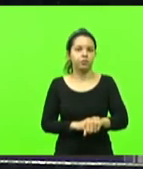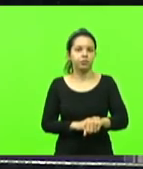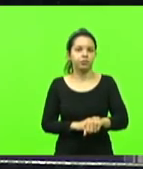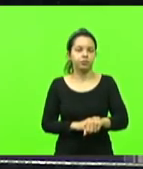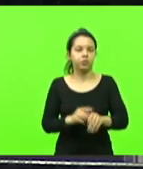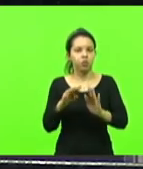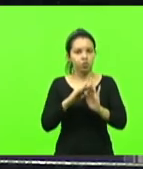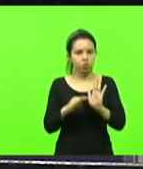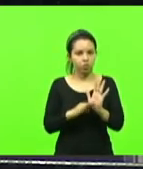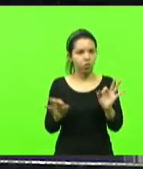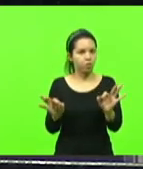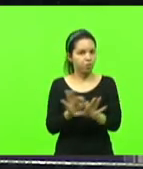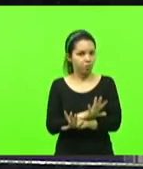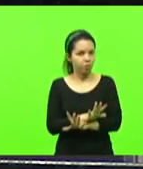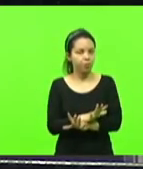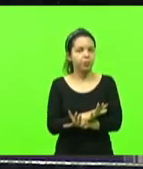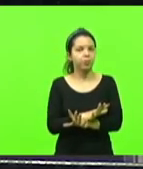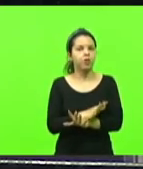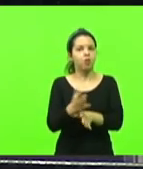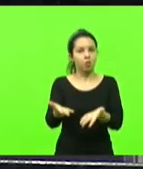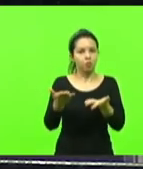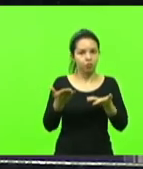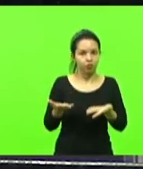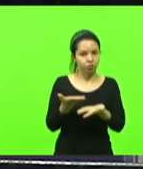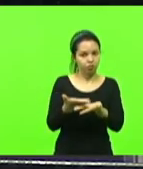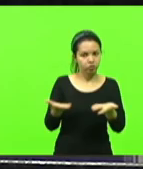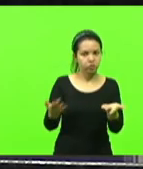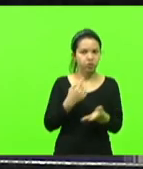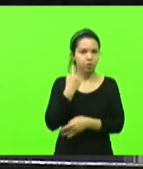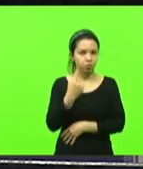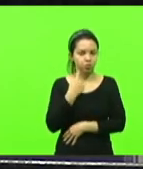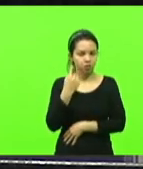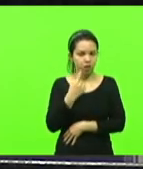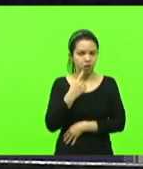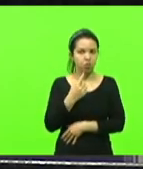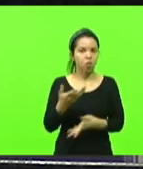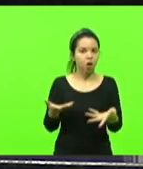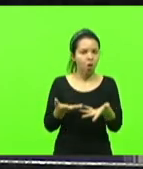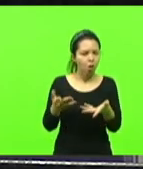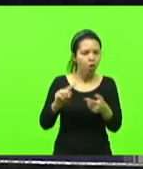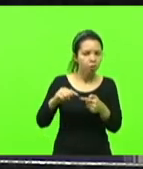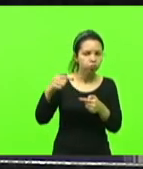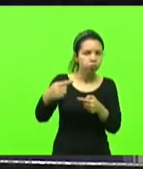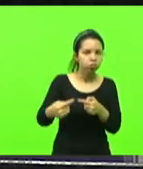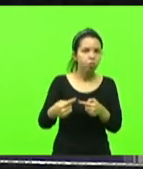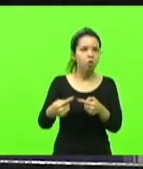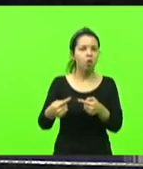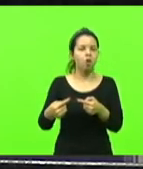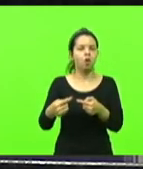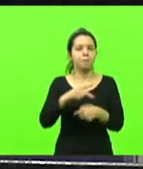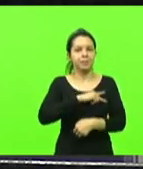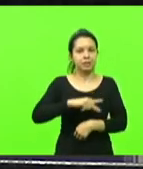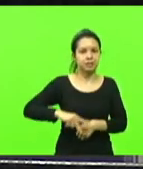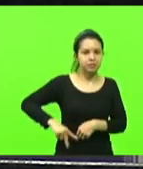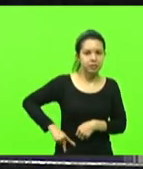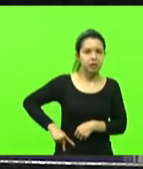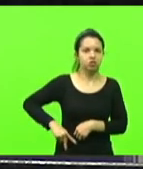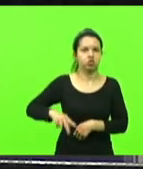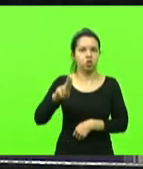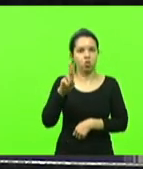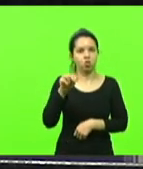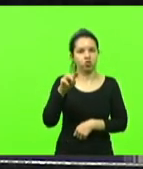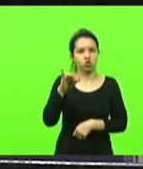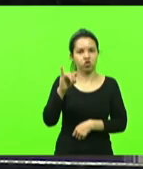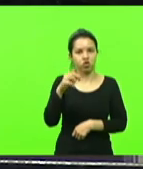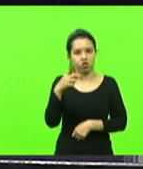ordem de dia, eu convido aos deputados para que daqui a pouco a gente possa receber a presidente da União Nacional